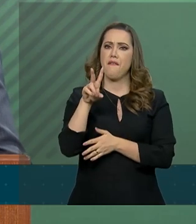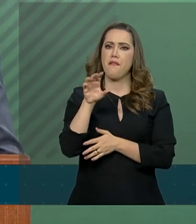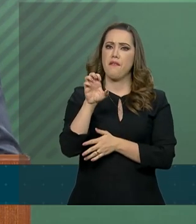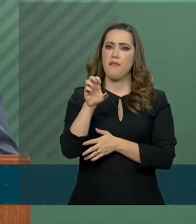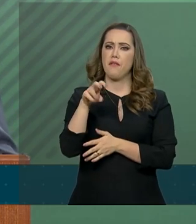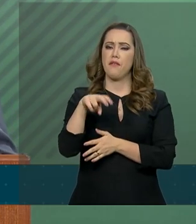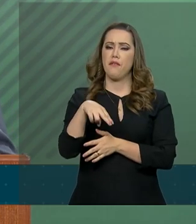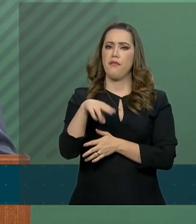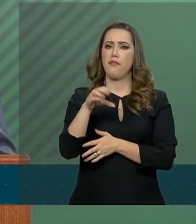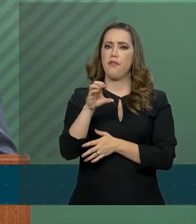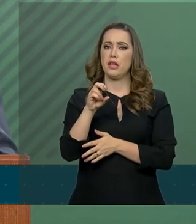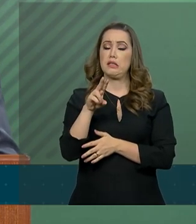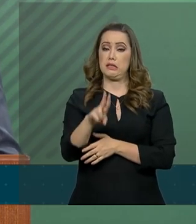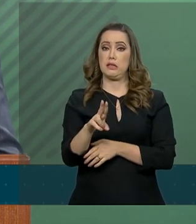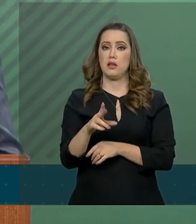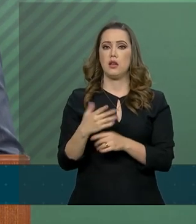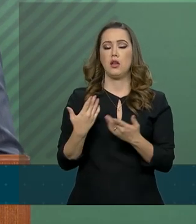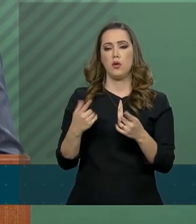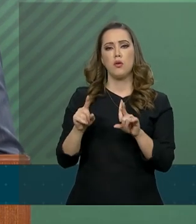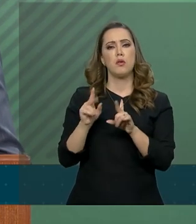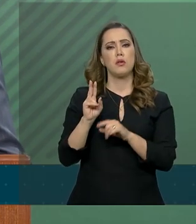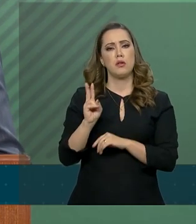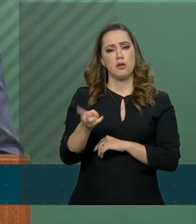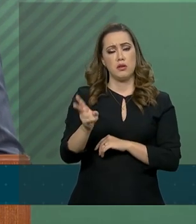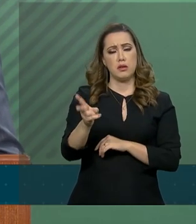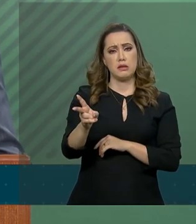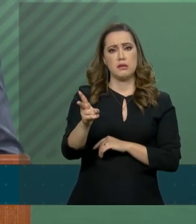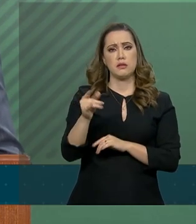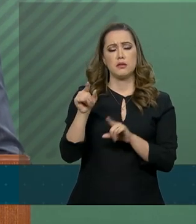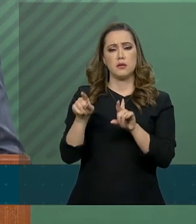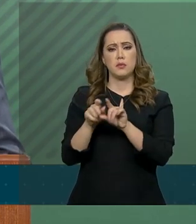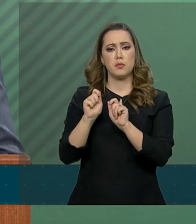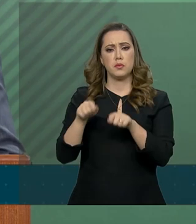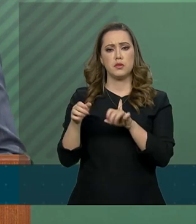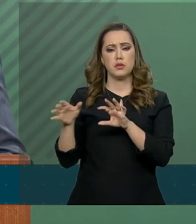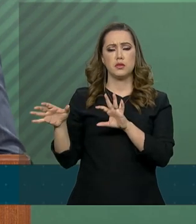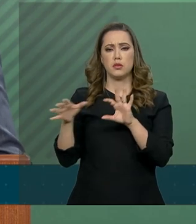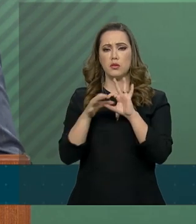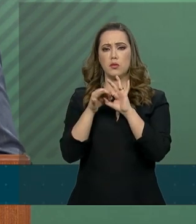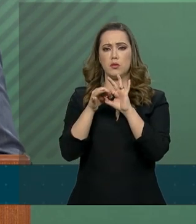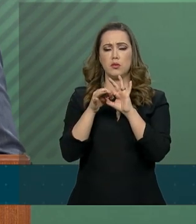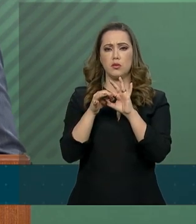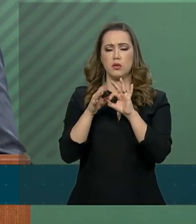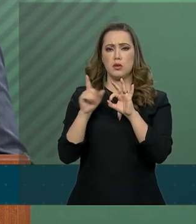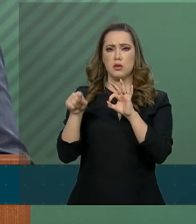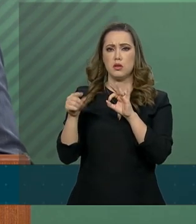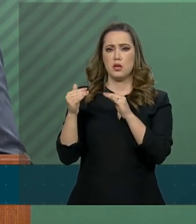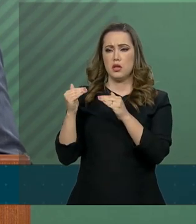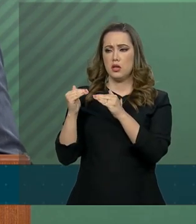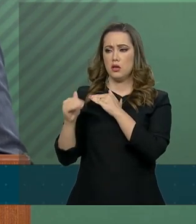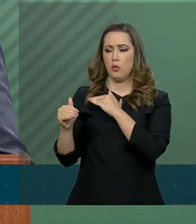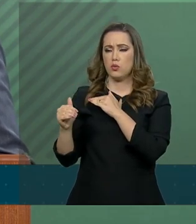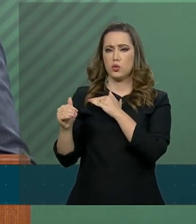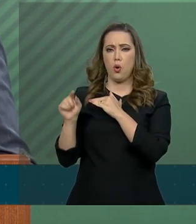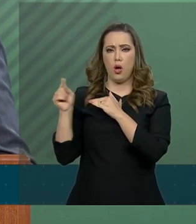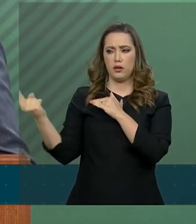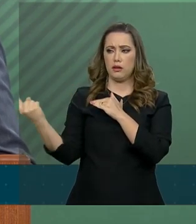denegação de entrada de altas autoridades ligadas ao regime maduro e